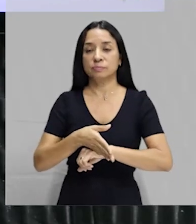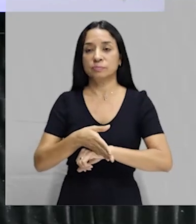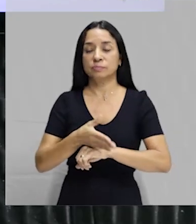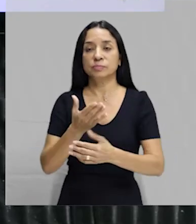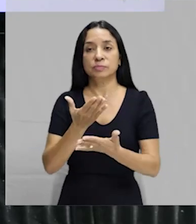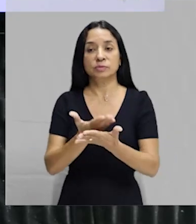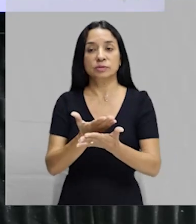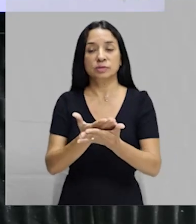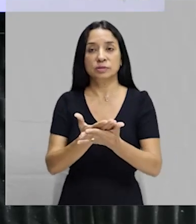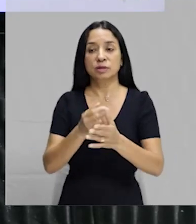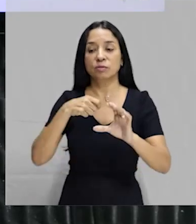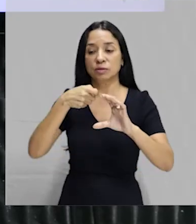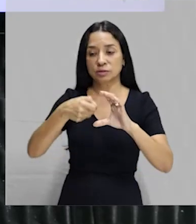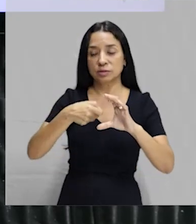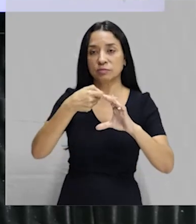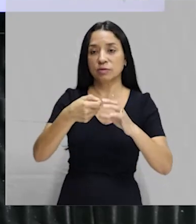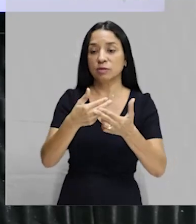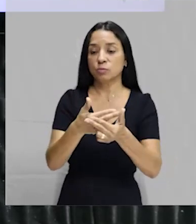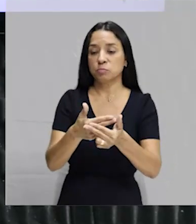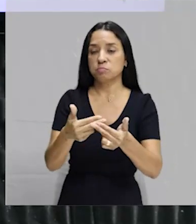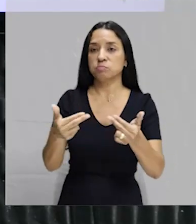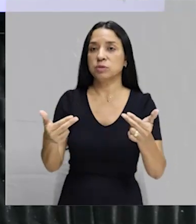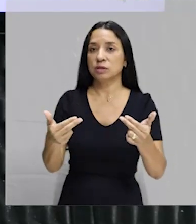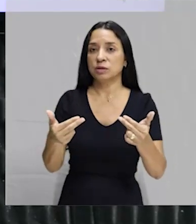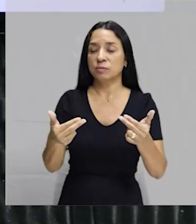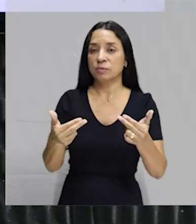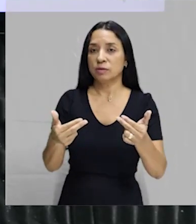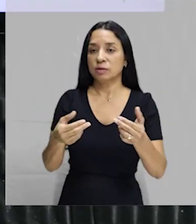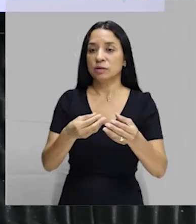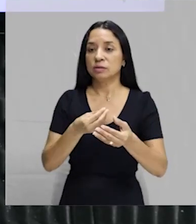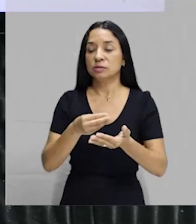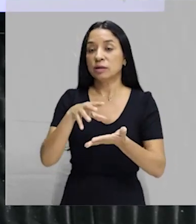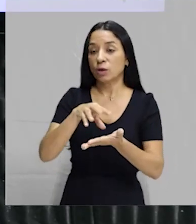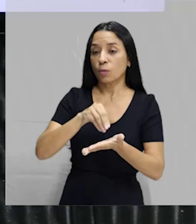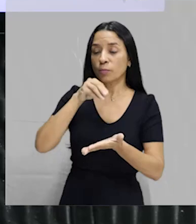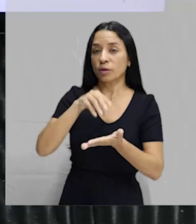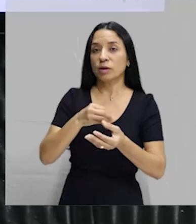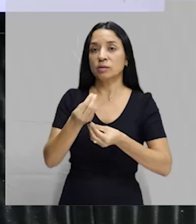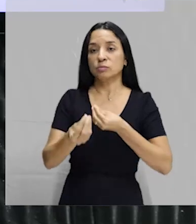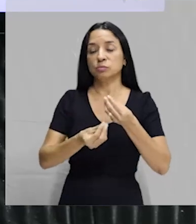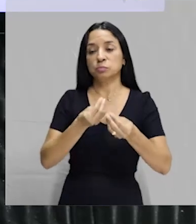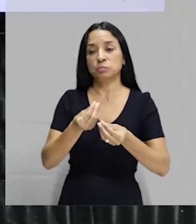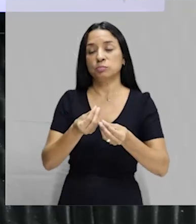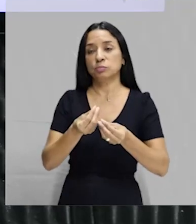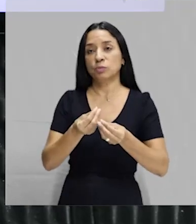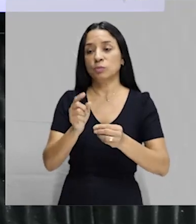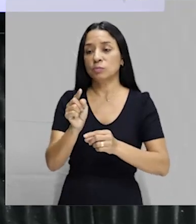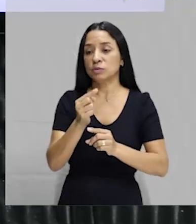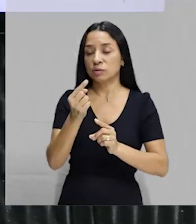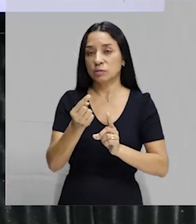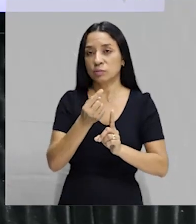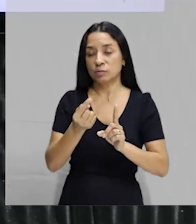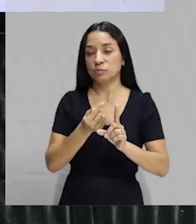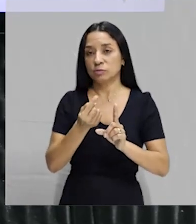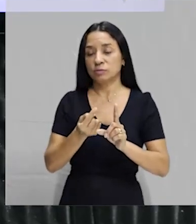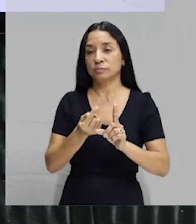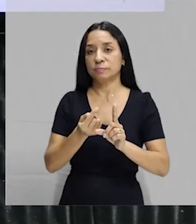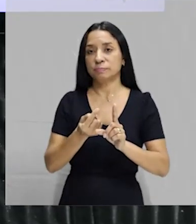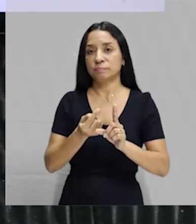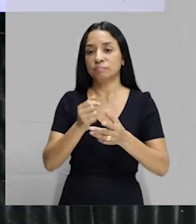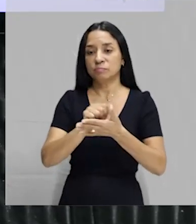das aulas gravadas, materiais impressos como porchilas, exercícios para você